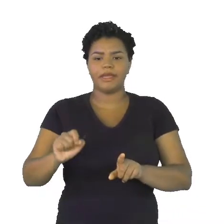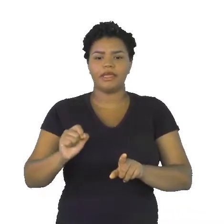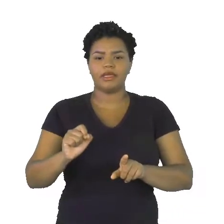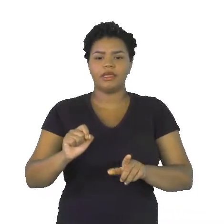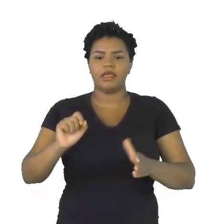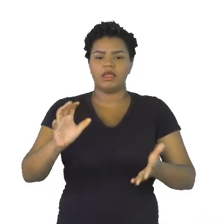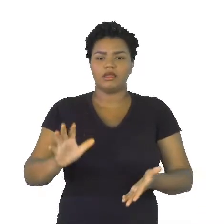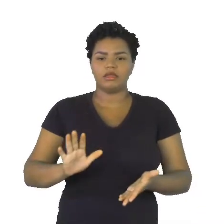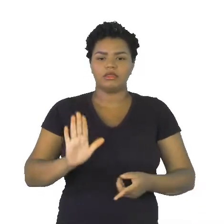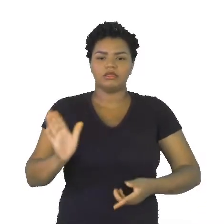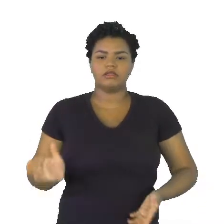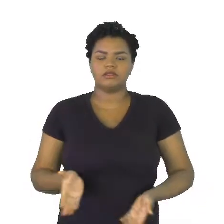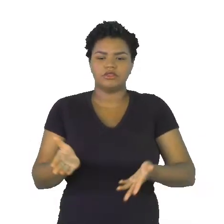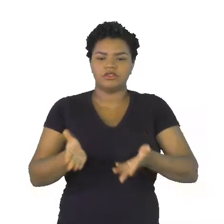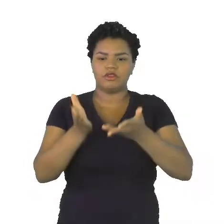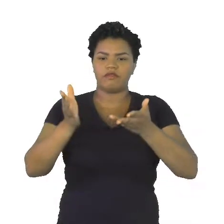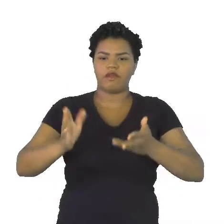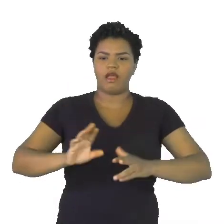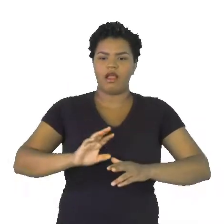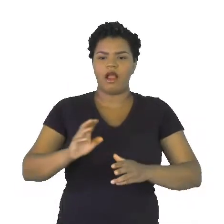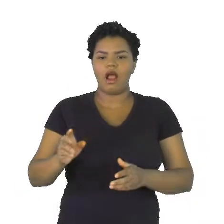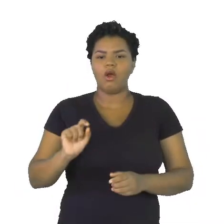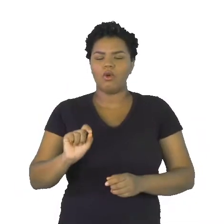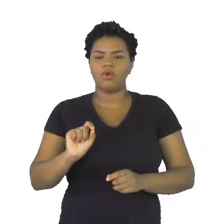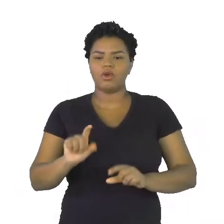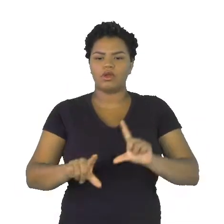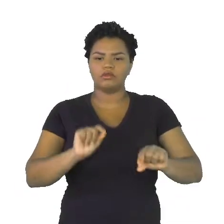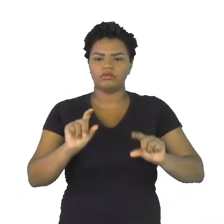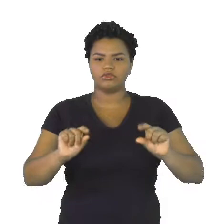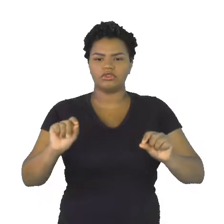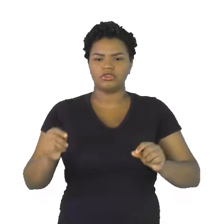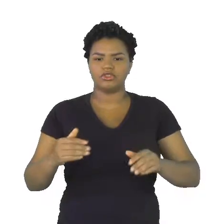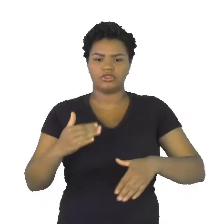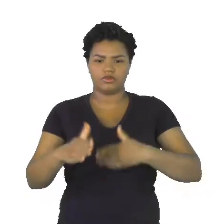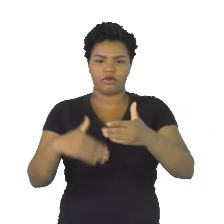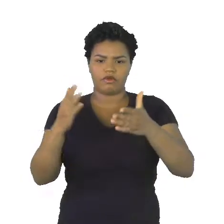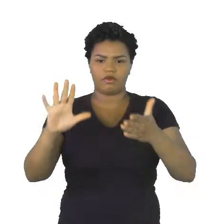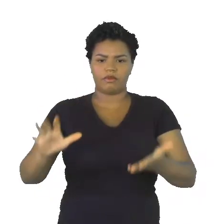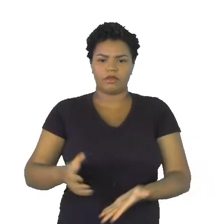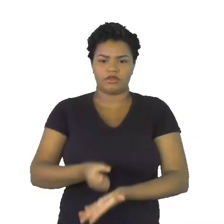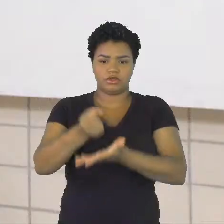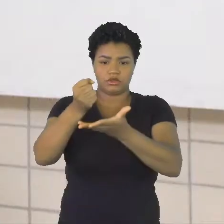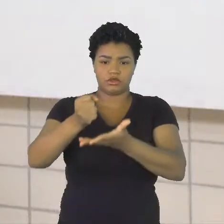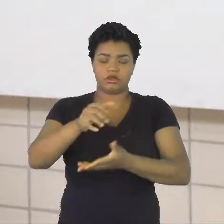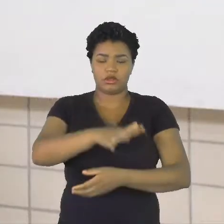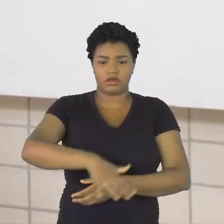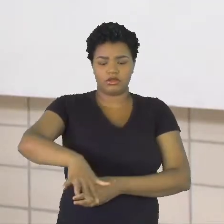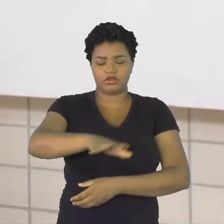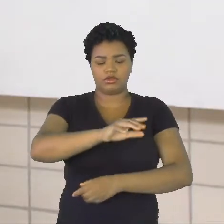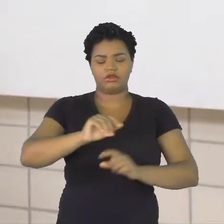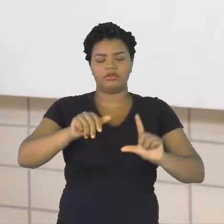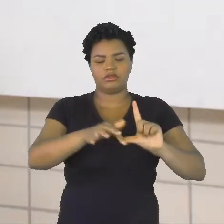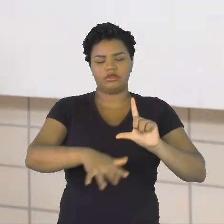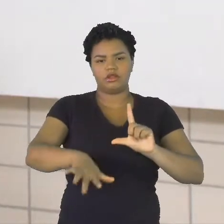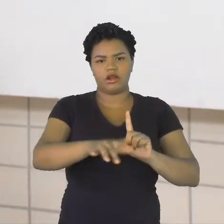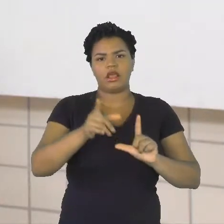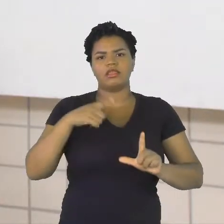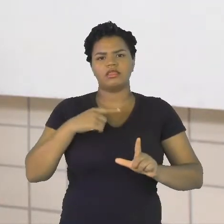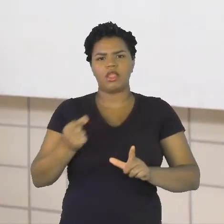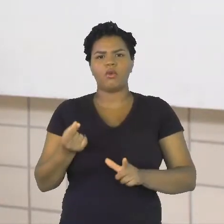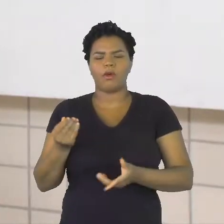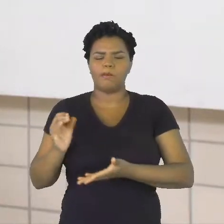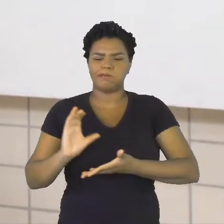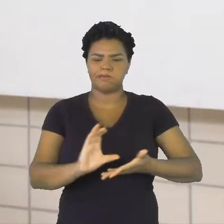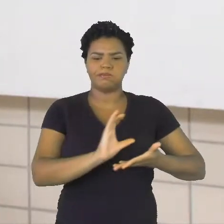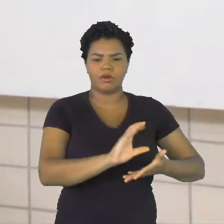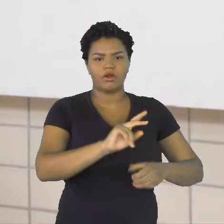região do Jalapão. O Jalapão, ele recebe muitos turistas, não só do nosso país, mas também pessoas de